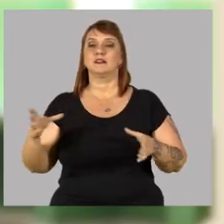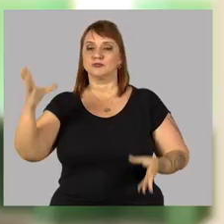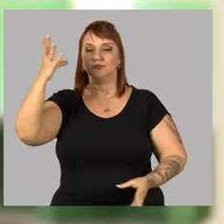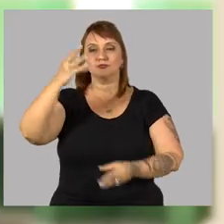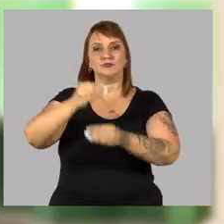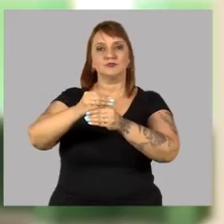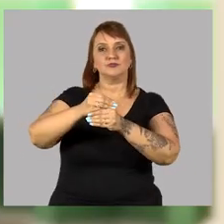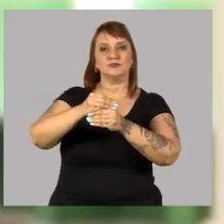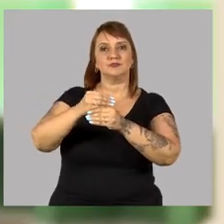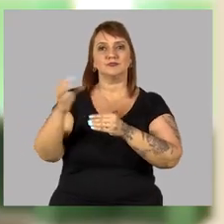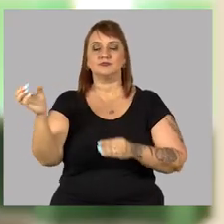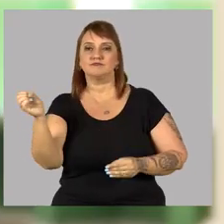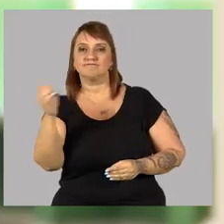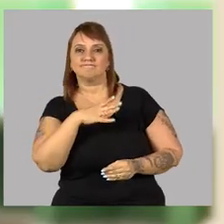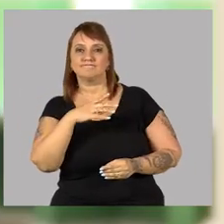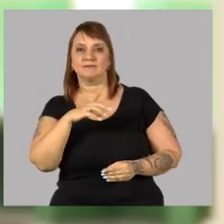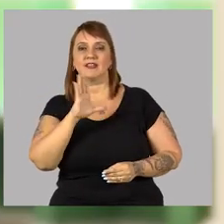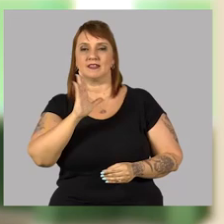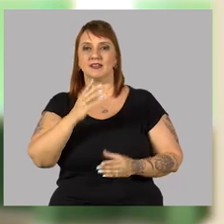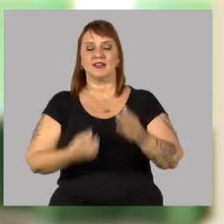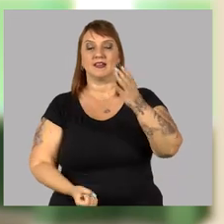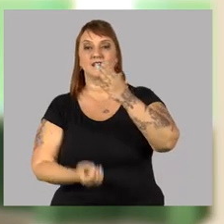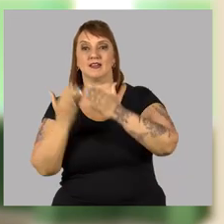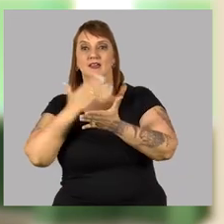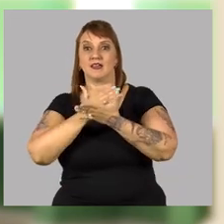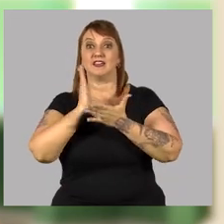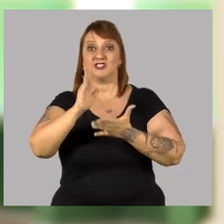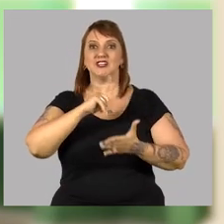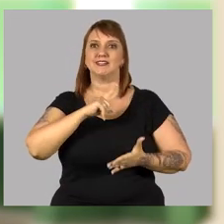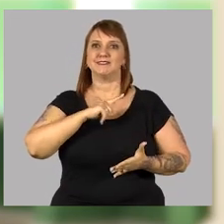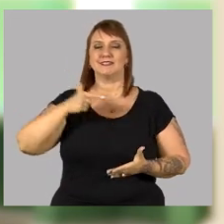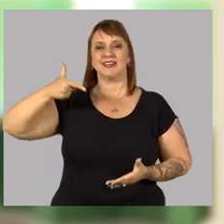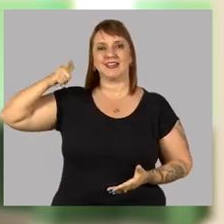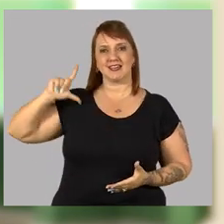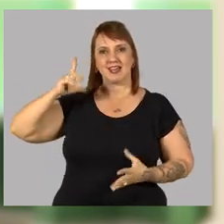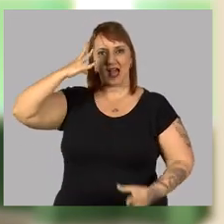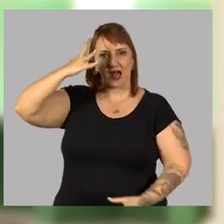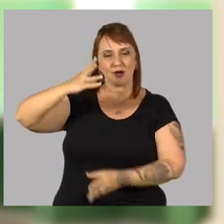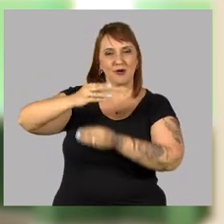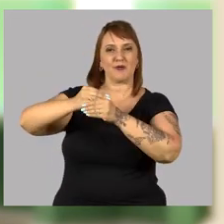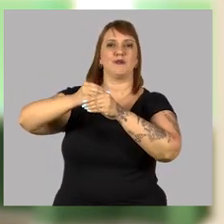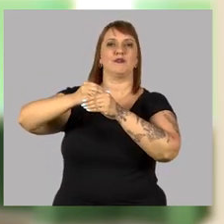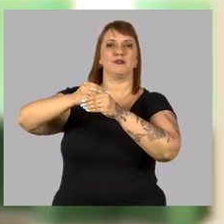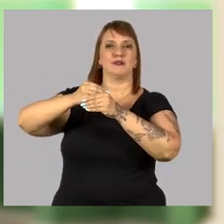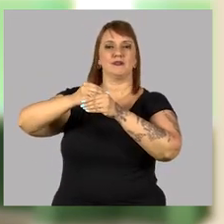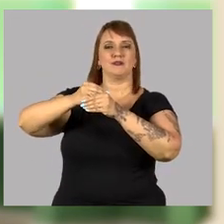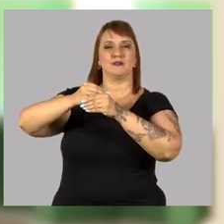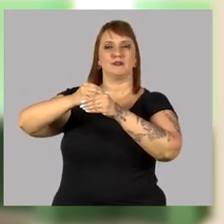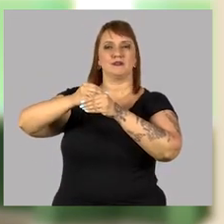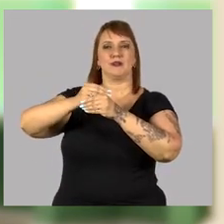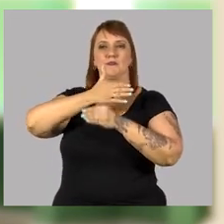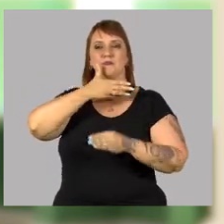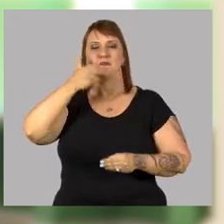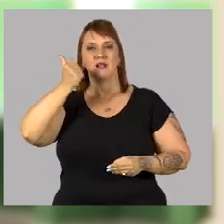inovação complementar, que é uma inovação, algo que você cria a partir do que já existe, um complemento, uma